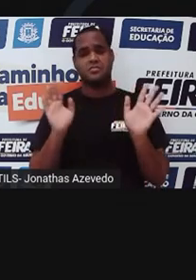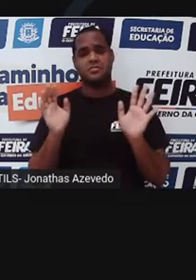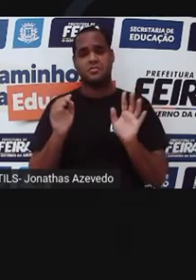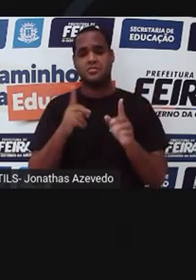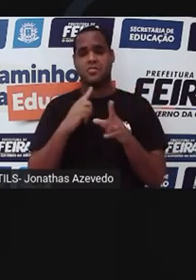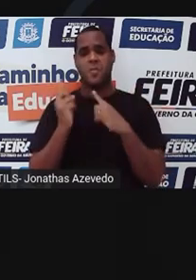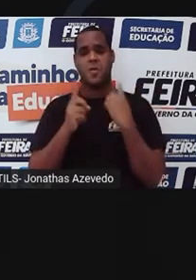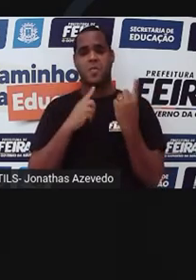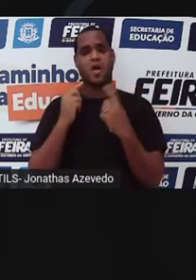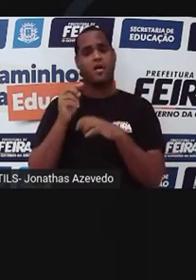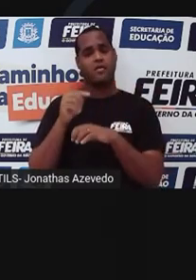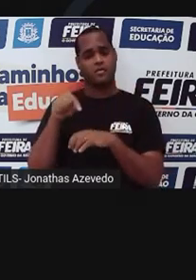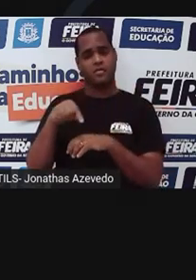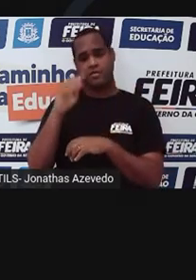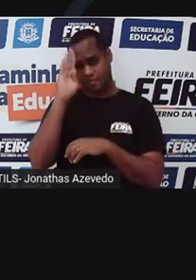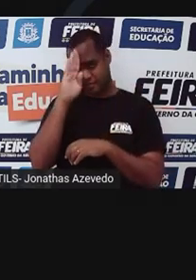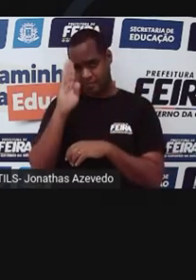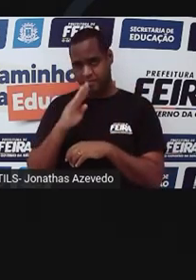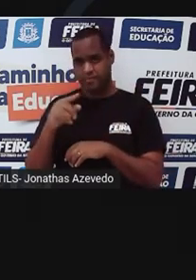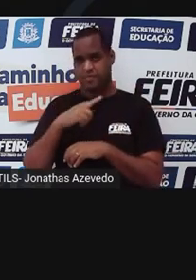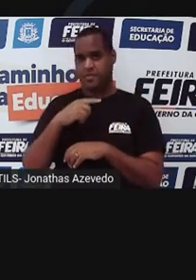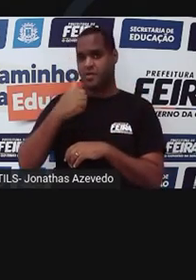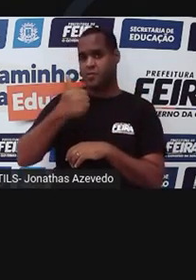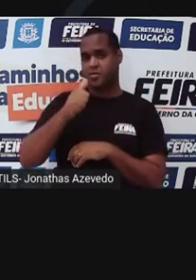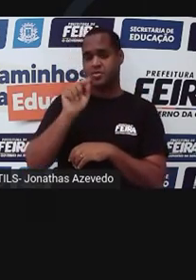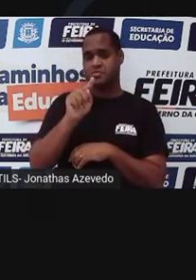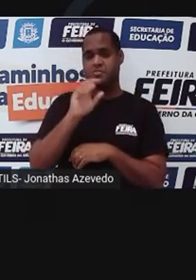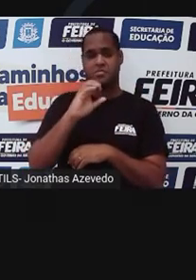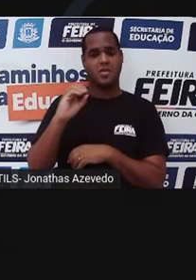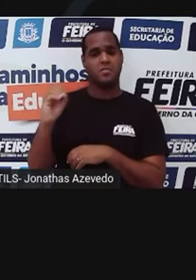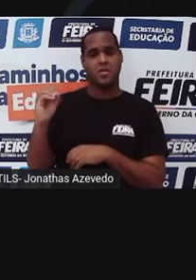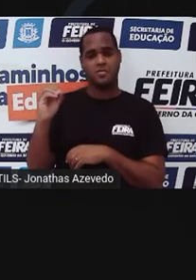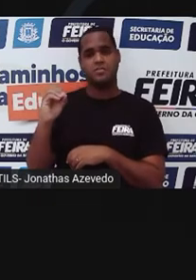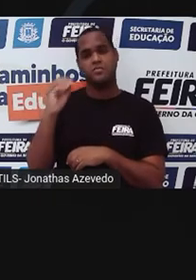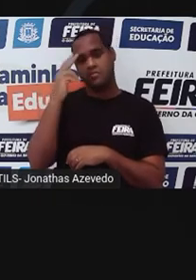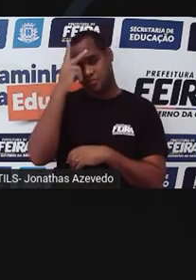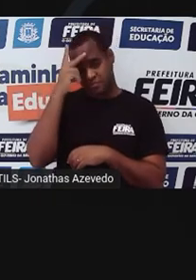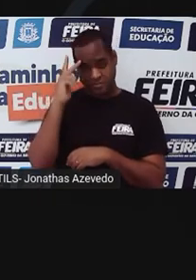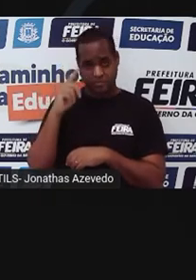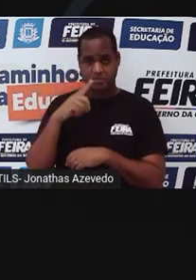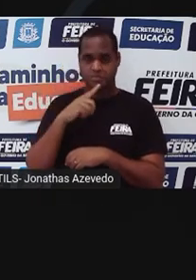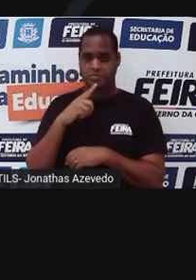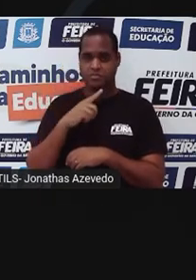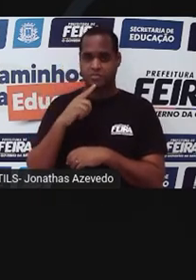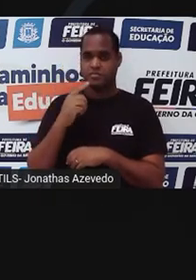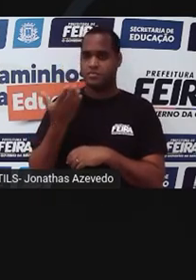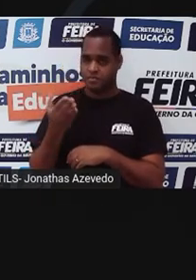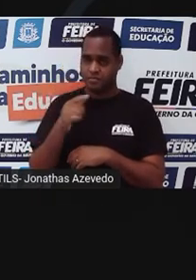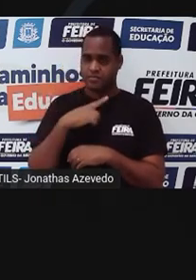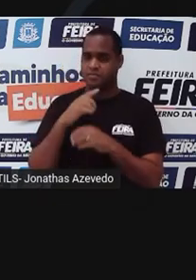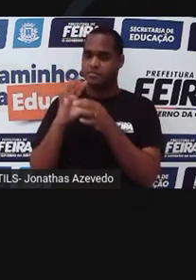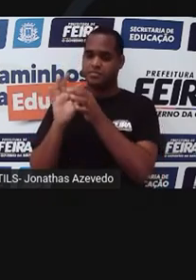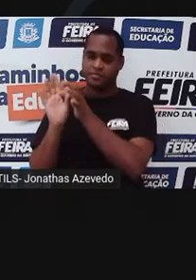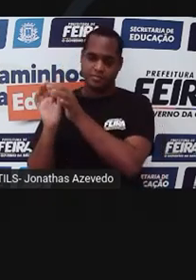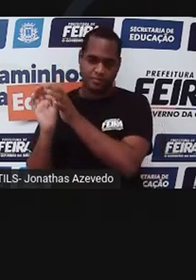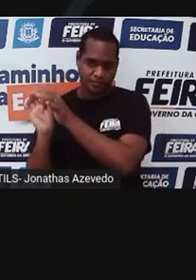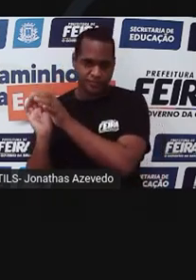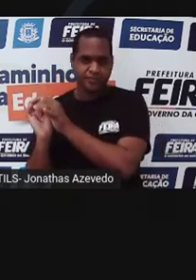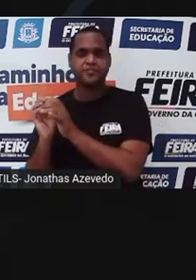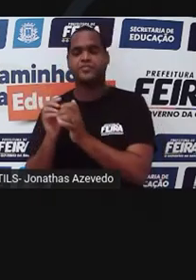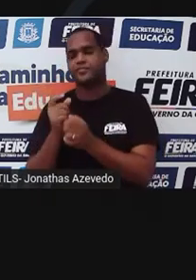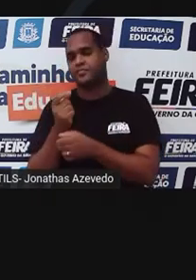morrem ainda. O Brasil perde mais ou menos 11 mil pessoas, apesar da disponibilidade dos medicamentos.